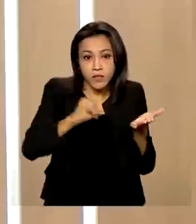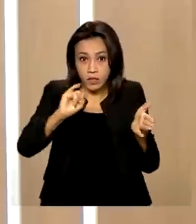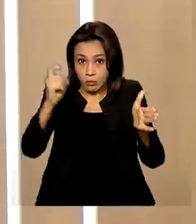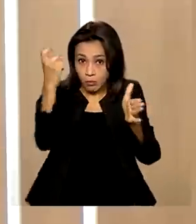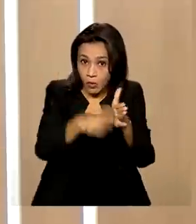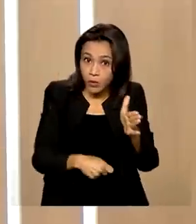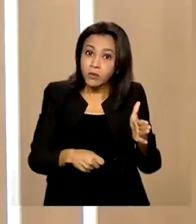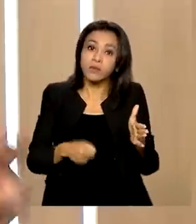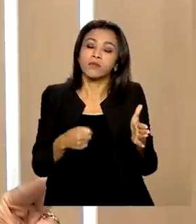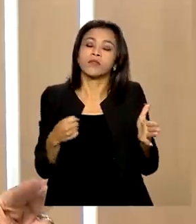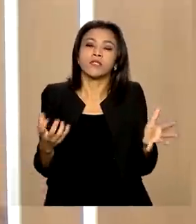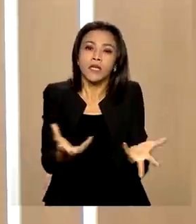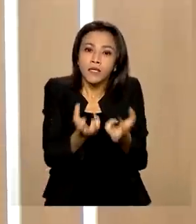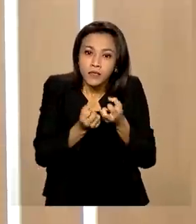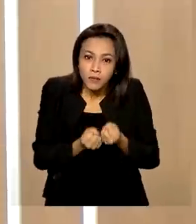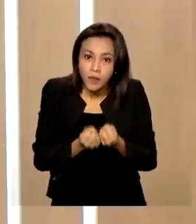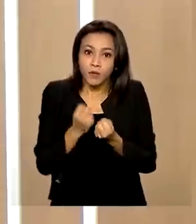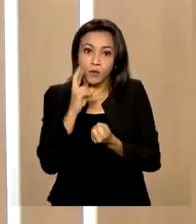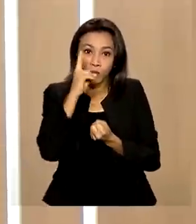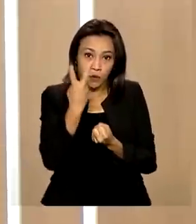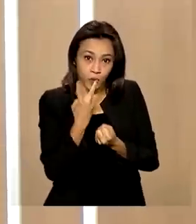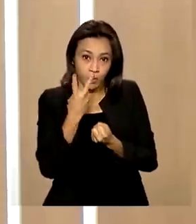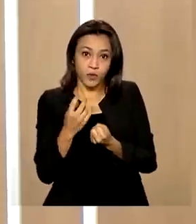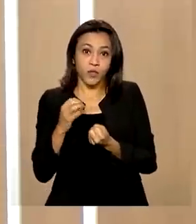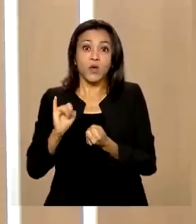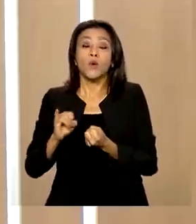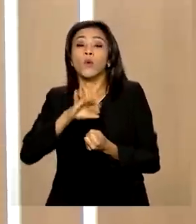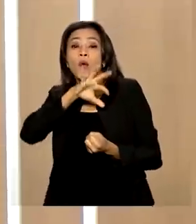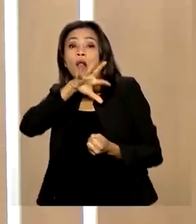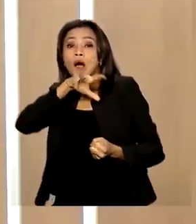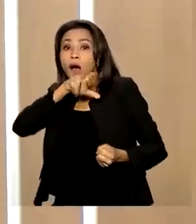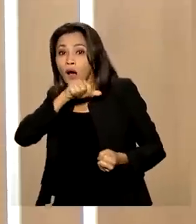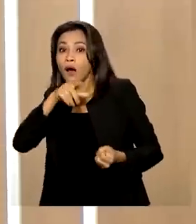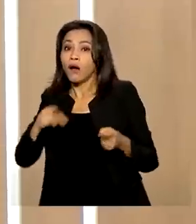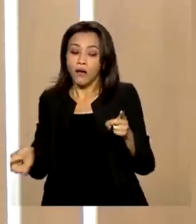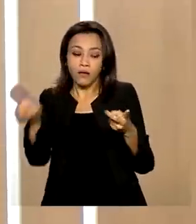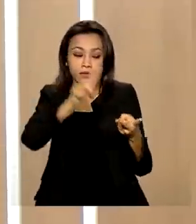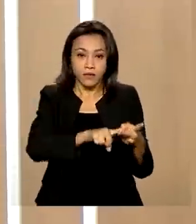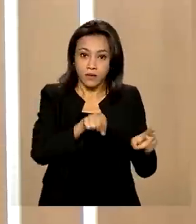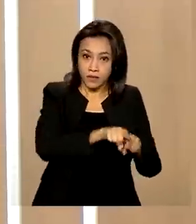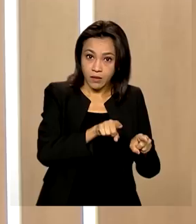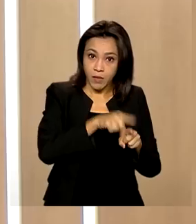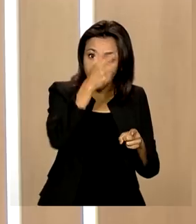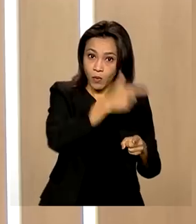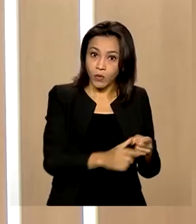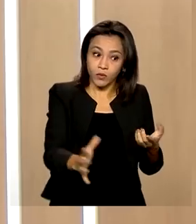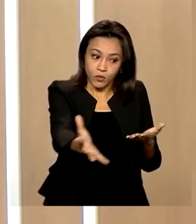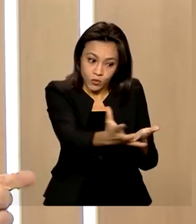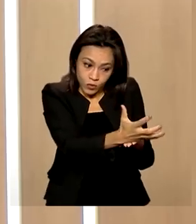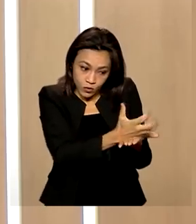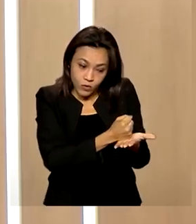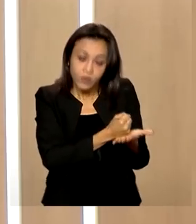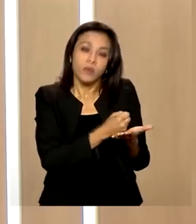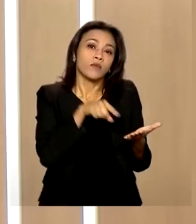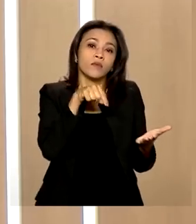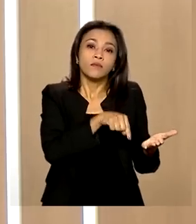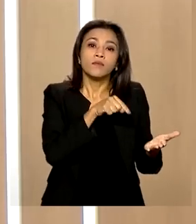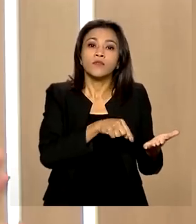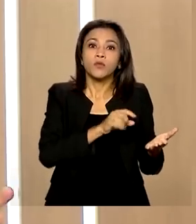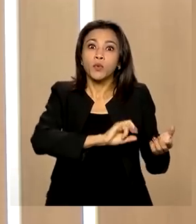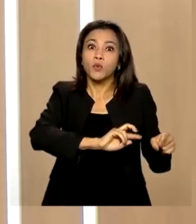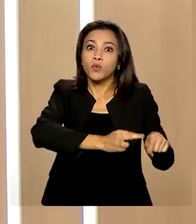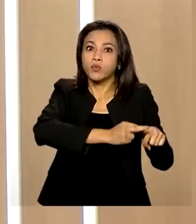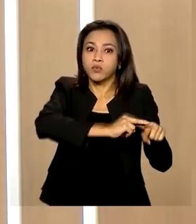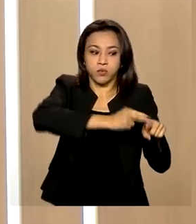e o Brasil utilizam, destacam-se dois, o Imposto de Renda sobre Pessoa Jurídica e a Contribuição Social sobre o Lucro Líquido. De fato, esses dois